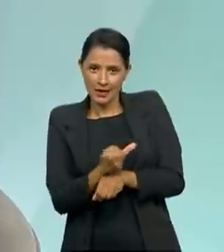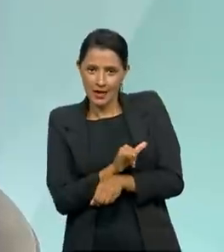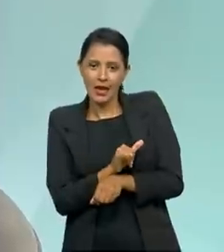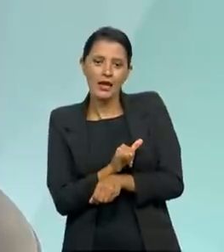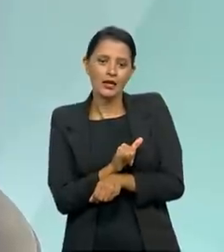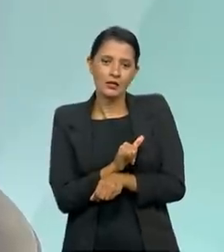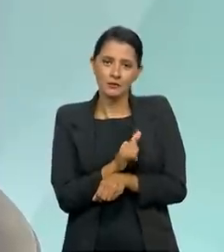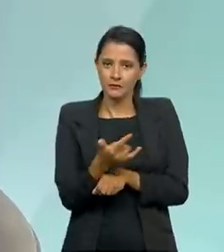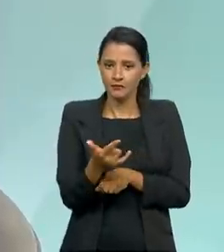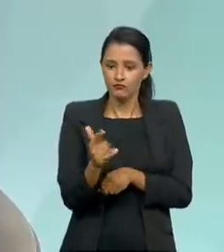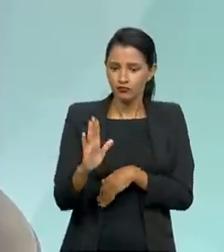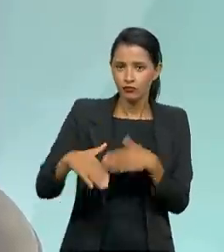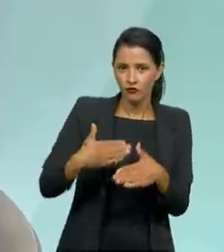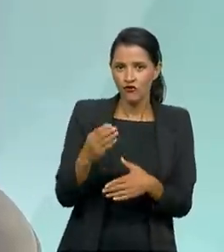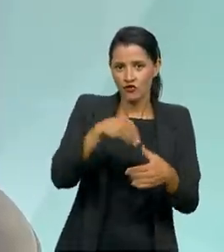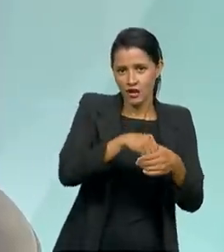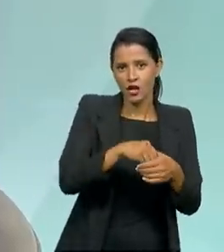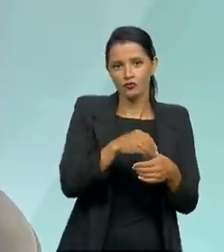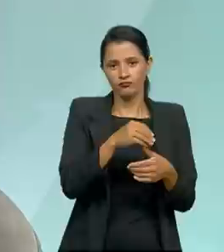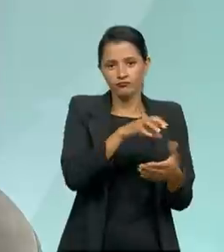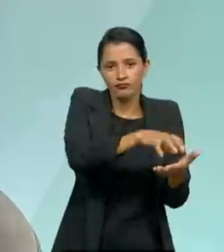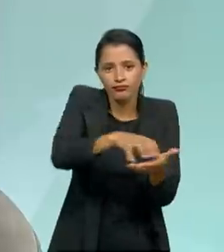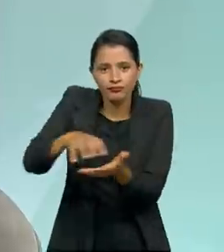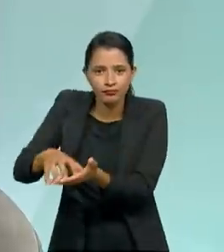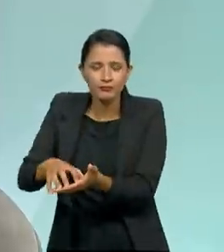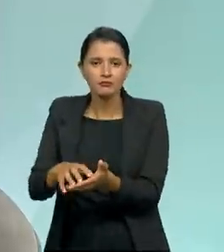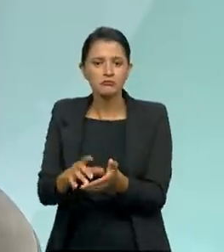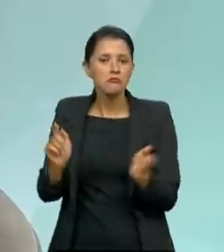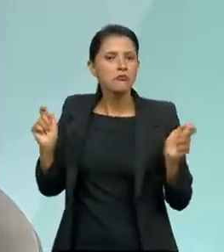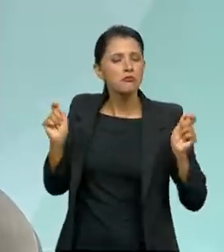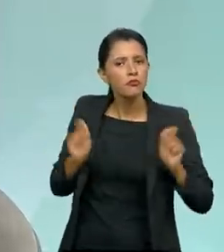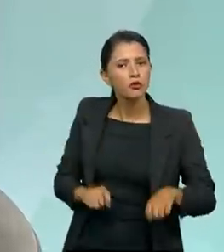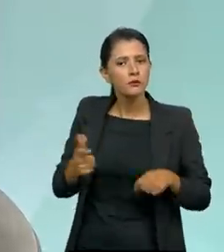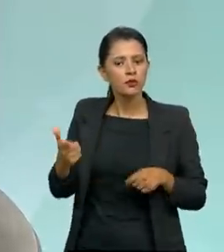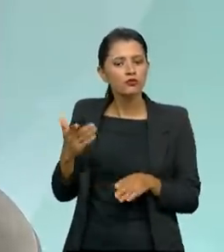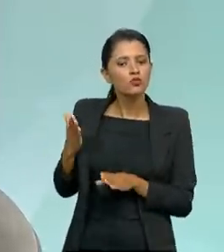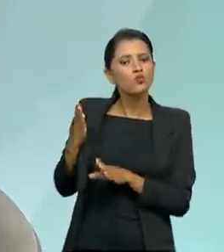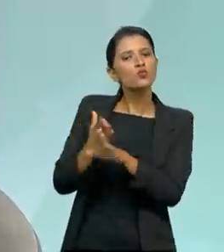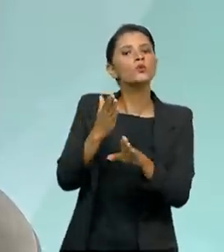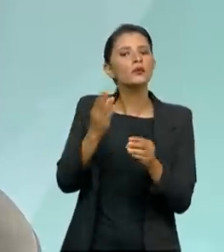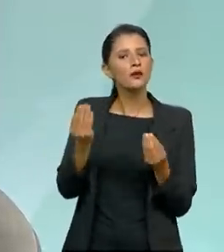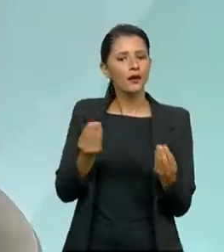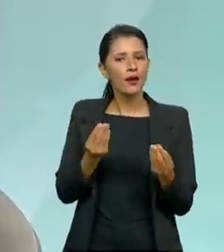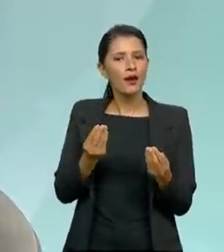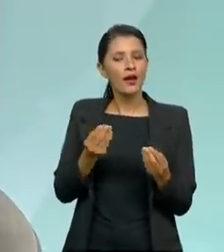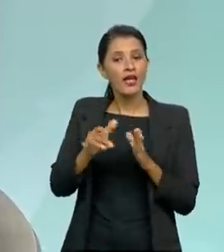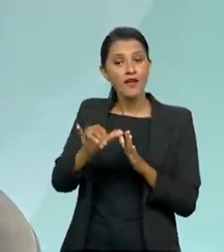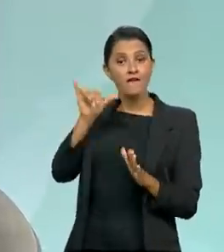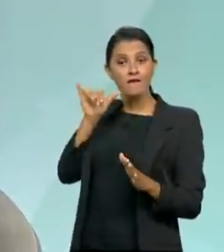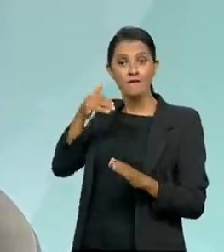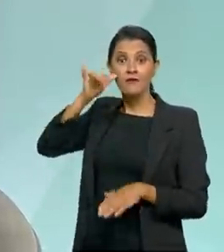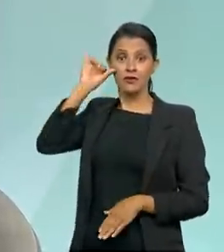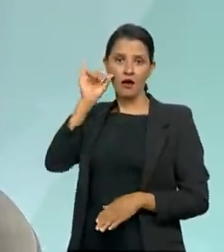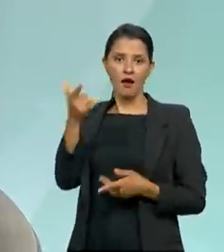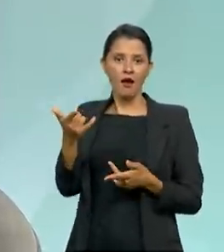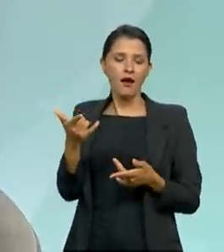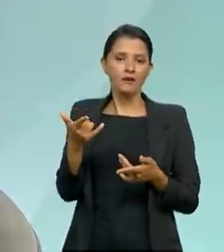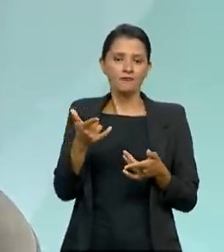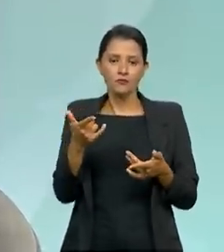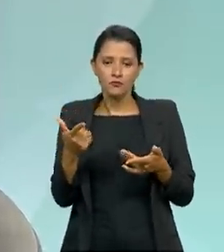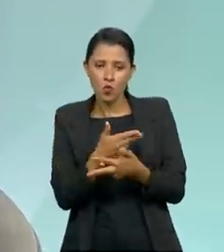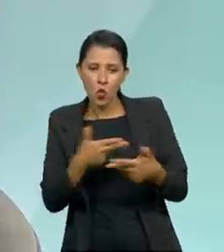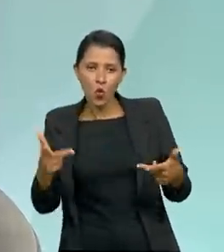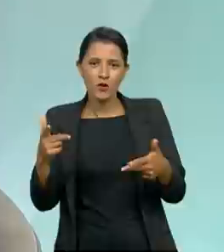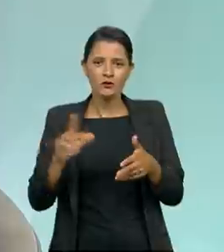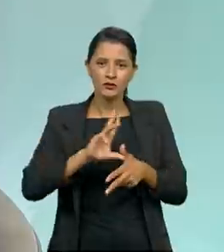desenvolvidos dentro de cada órgão que permitam detectar, prevenir e sancionar casos de corrupção